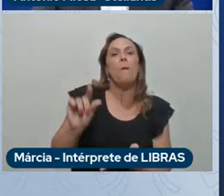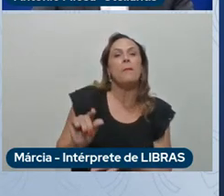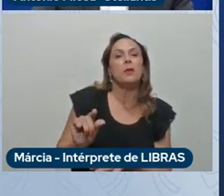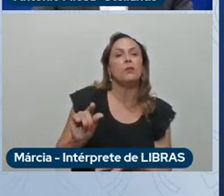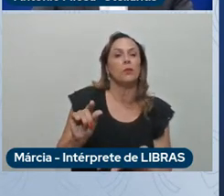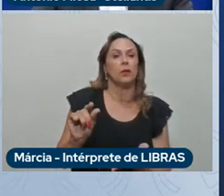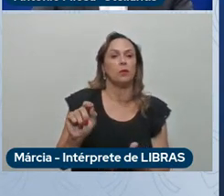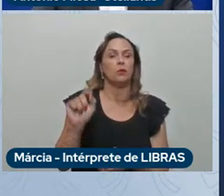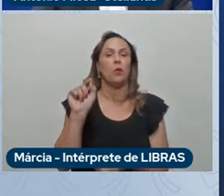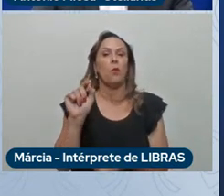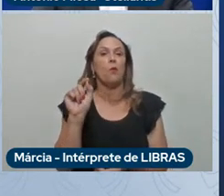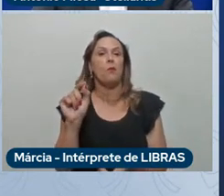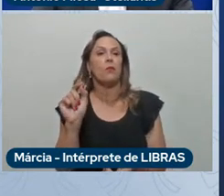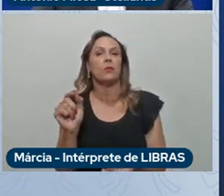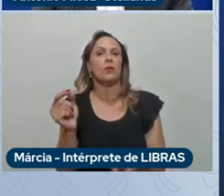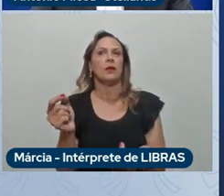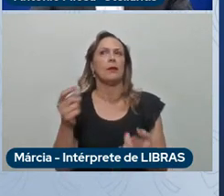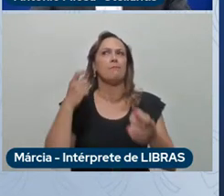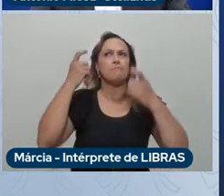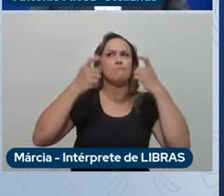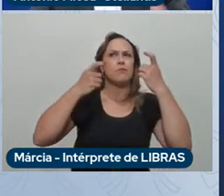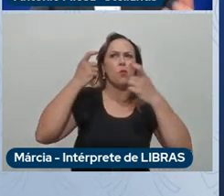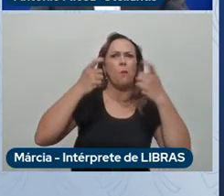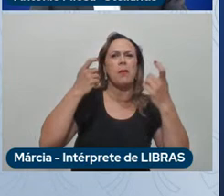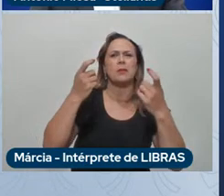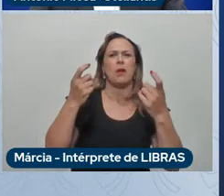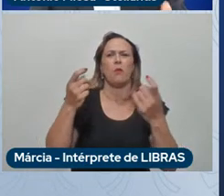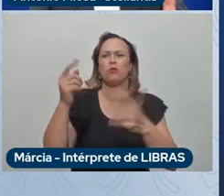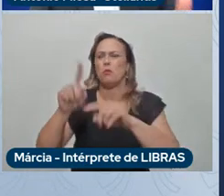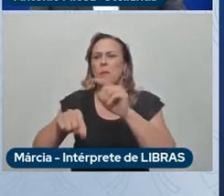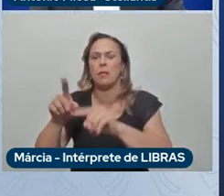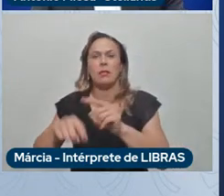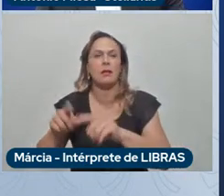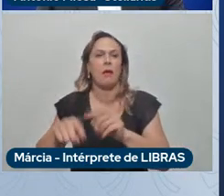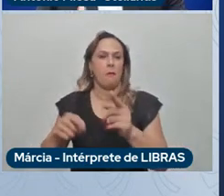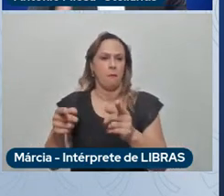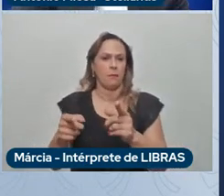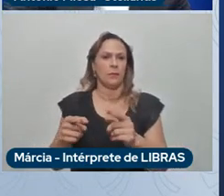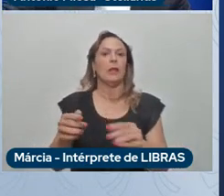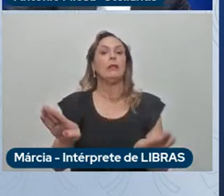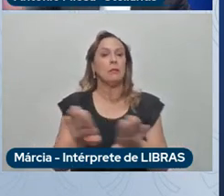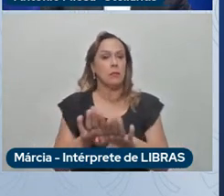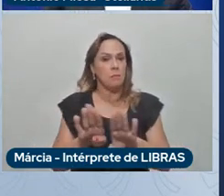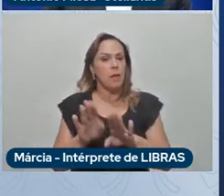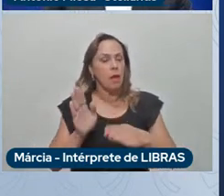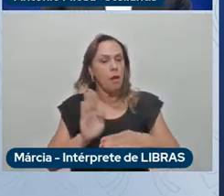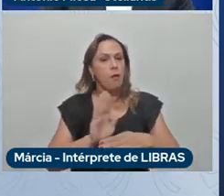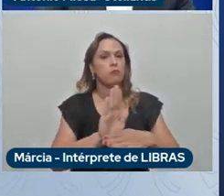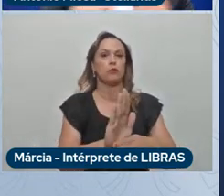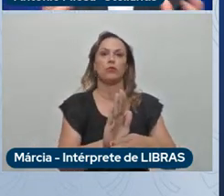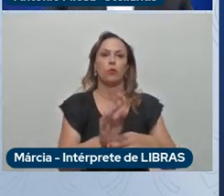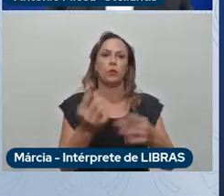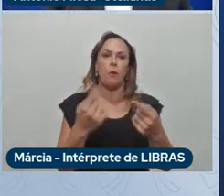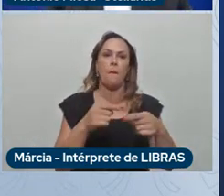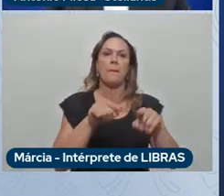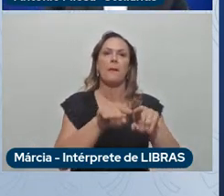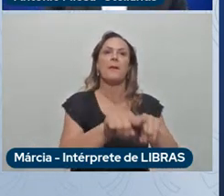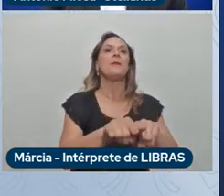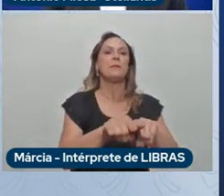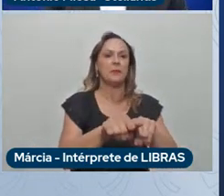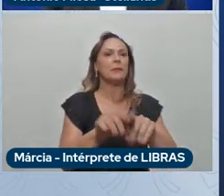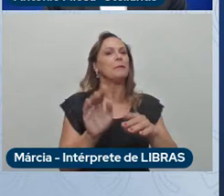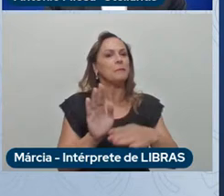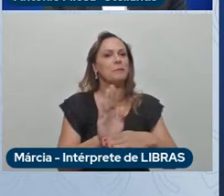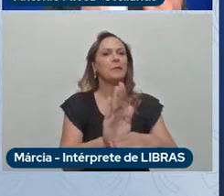a prototipação física ajuda nossos parceiros e você a acumular conhecimento e também a elaborar